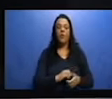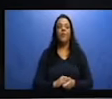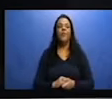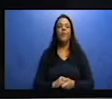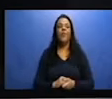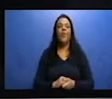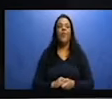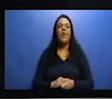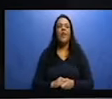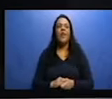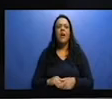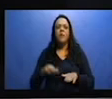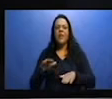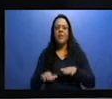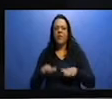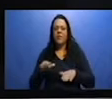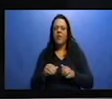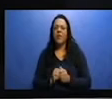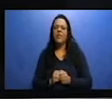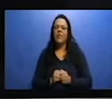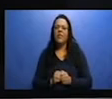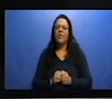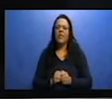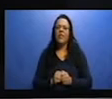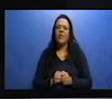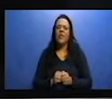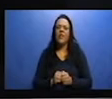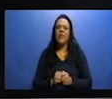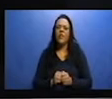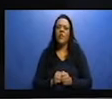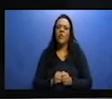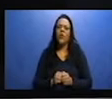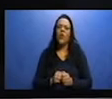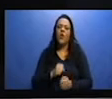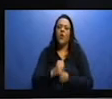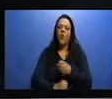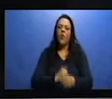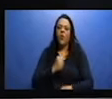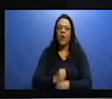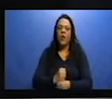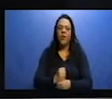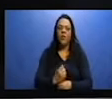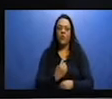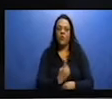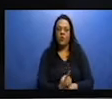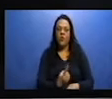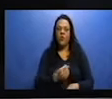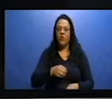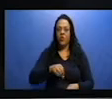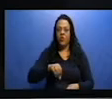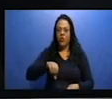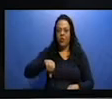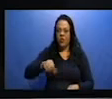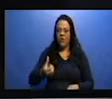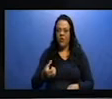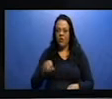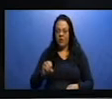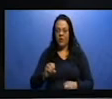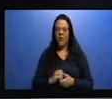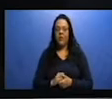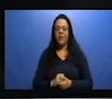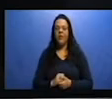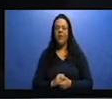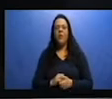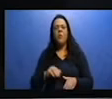gráfico ao lado da taxa de urbanização brasileira, vamos ver aqui, 1960, na cor azul, é a população urbana. Na